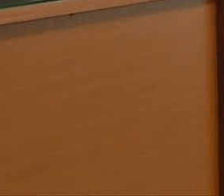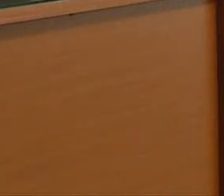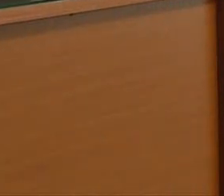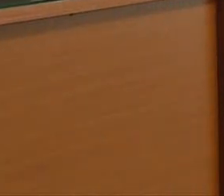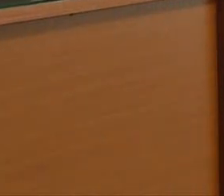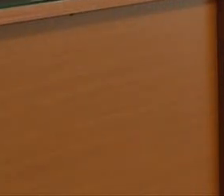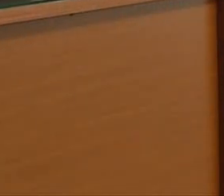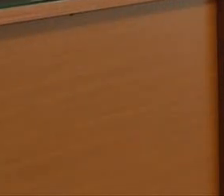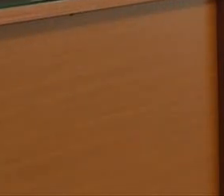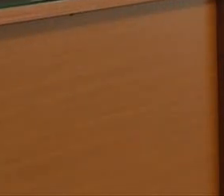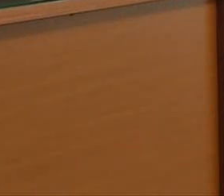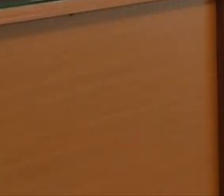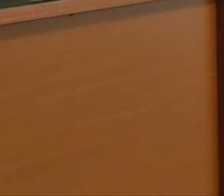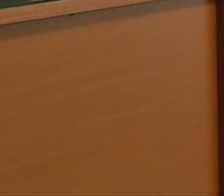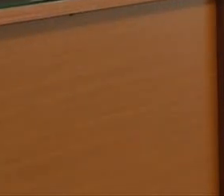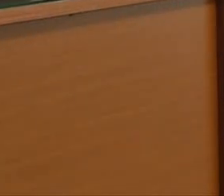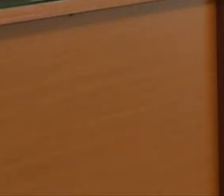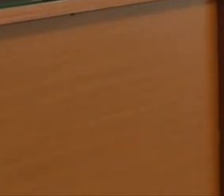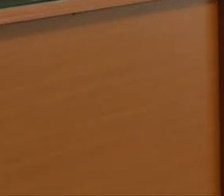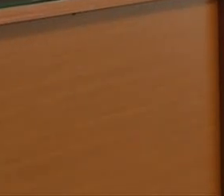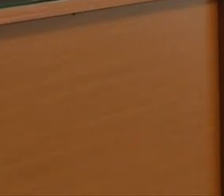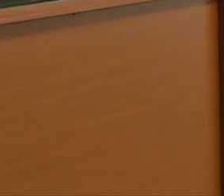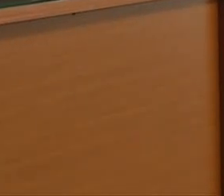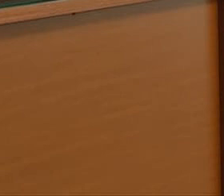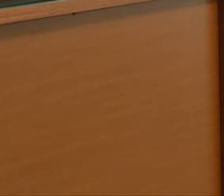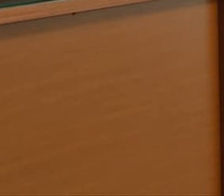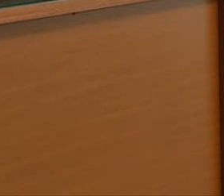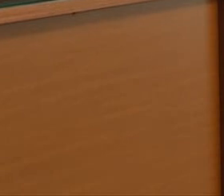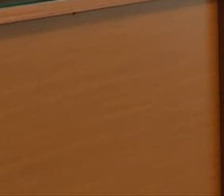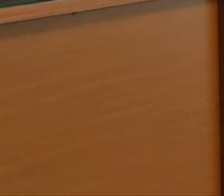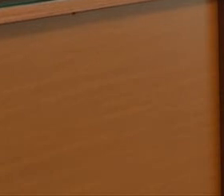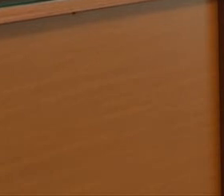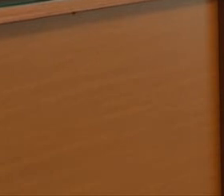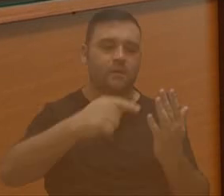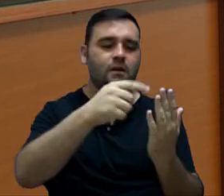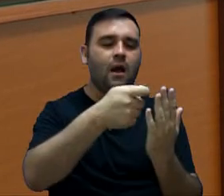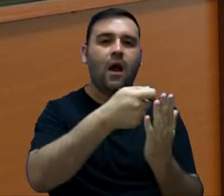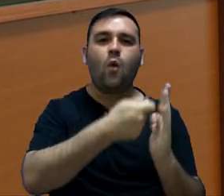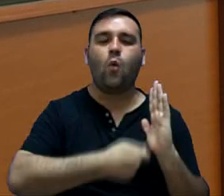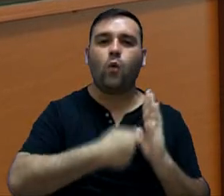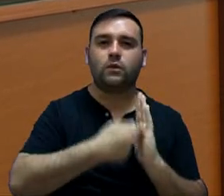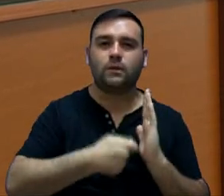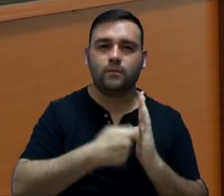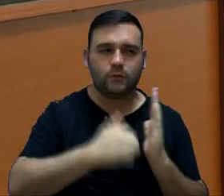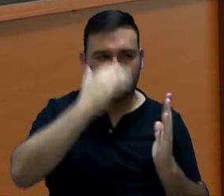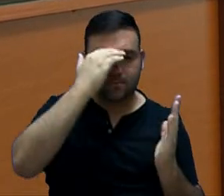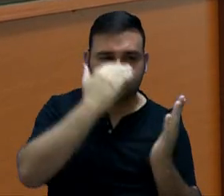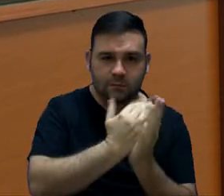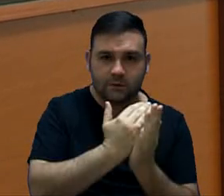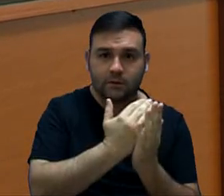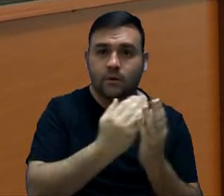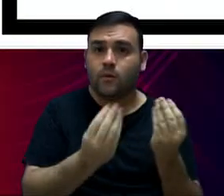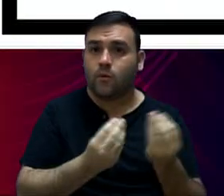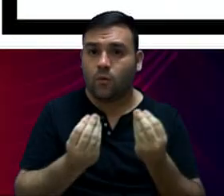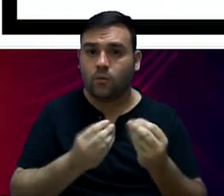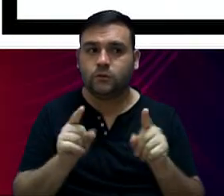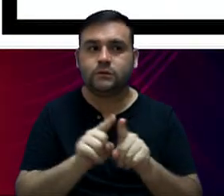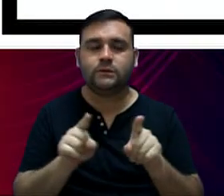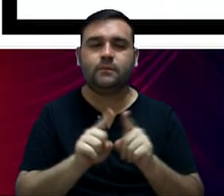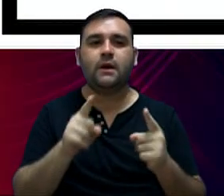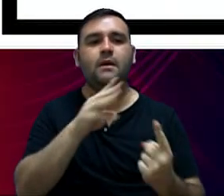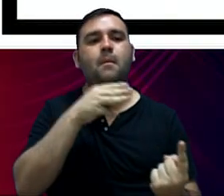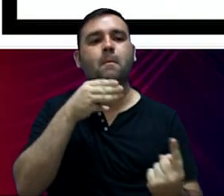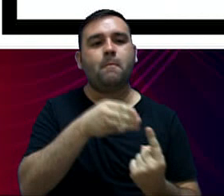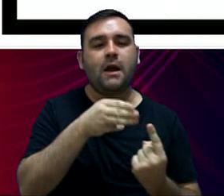Estaremos, então, demonstrando a execução orçamentária e a avaliação do cumprimento de